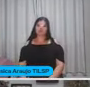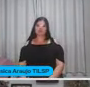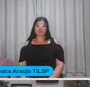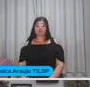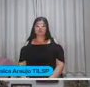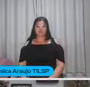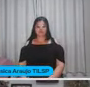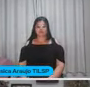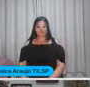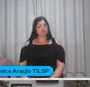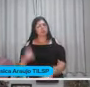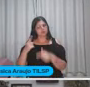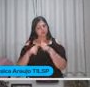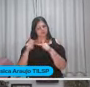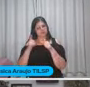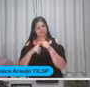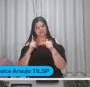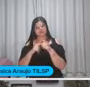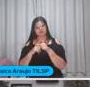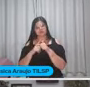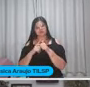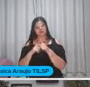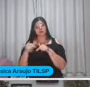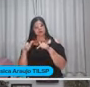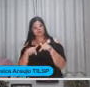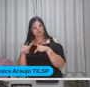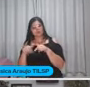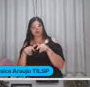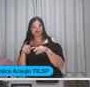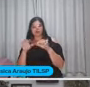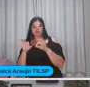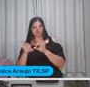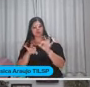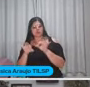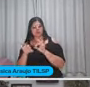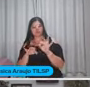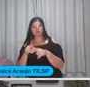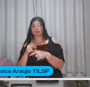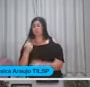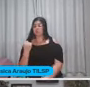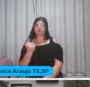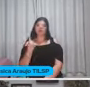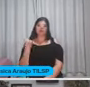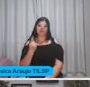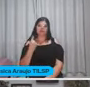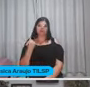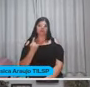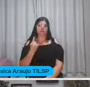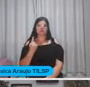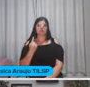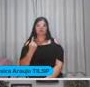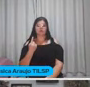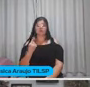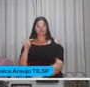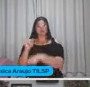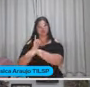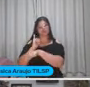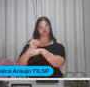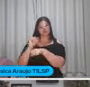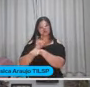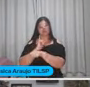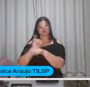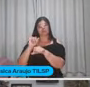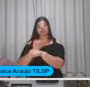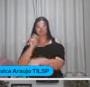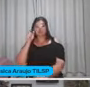né? O grande X da questão Quando o trabalho com projetos Ele pode não ser a única Mas ele é uma estratégia Muito